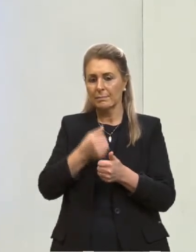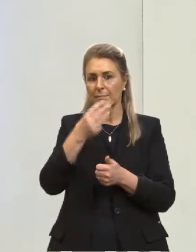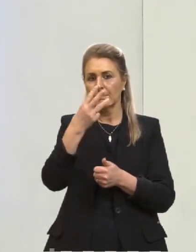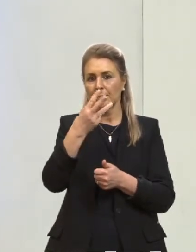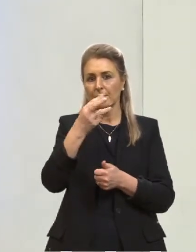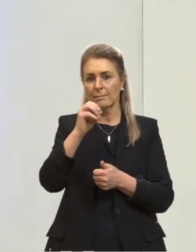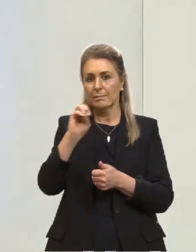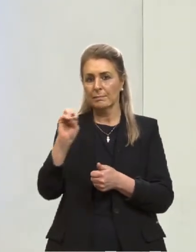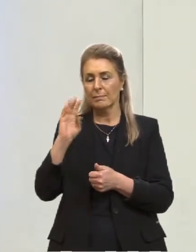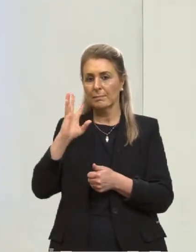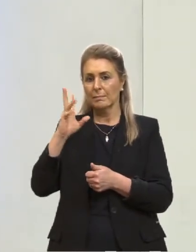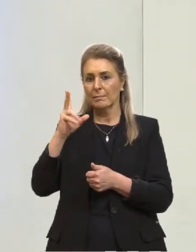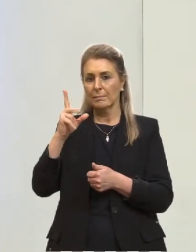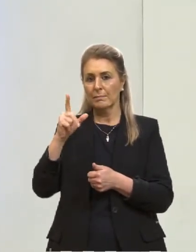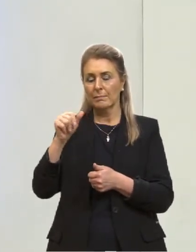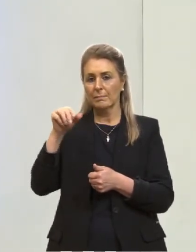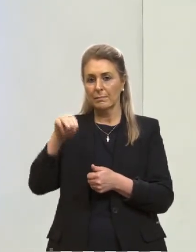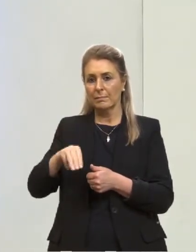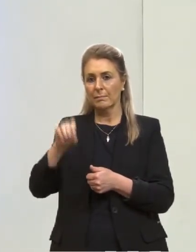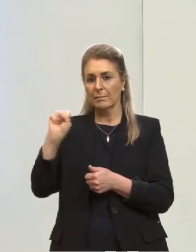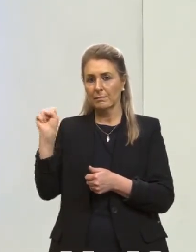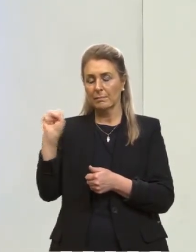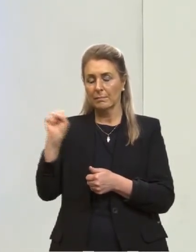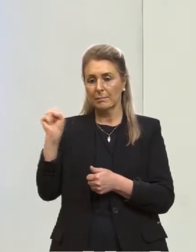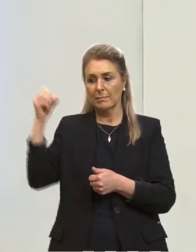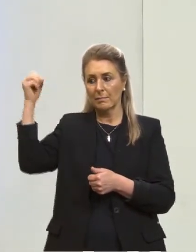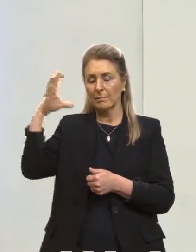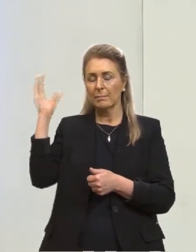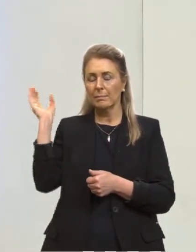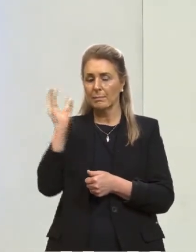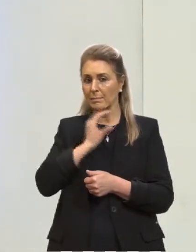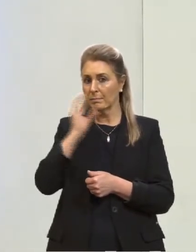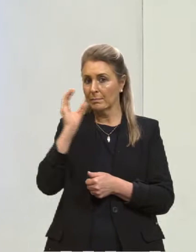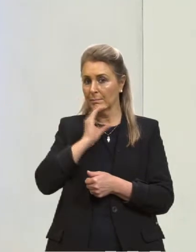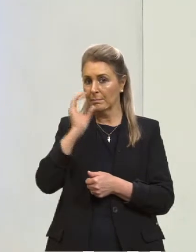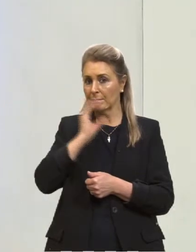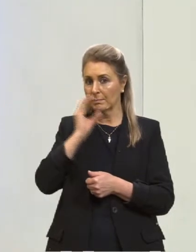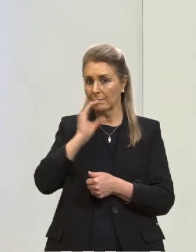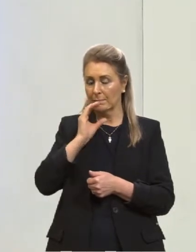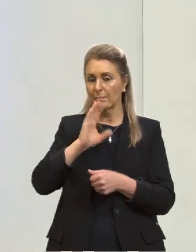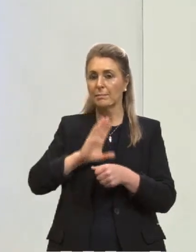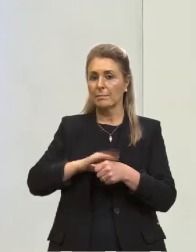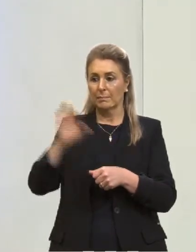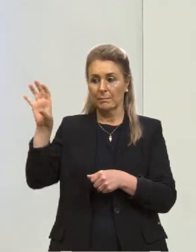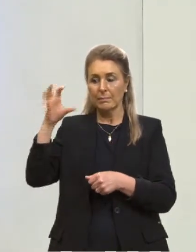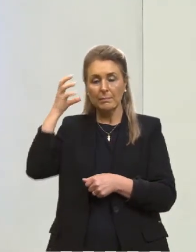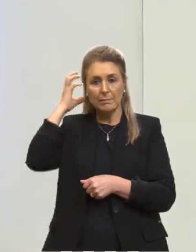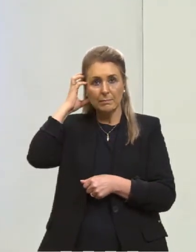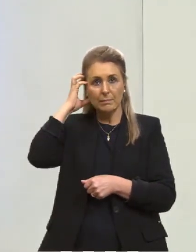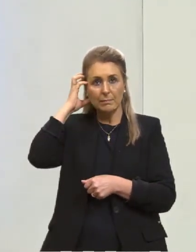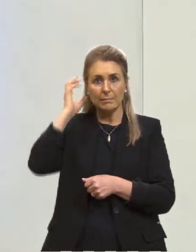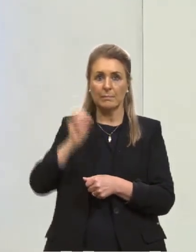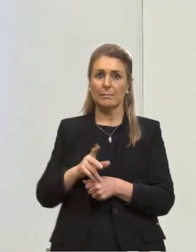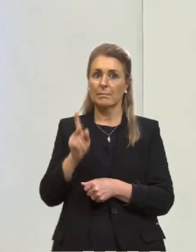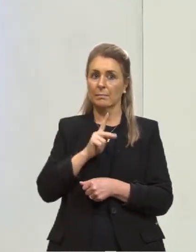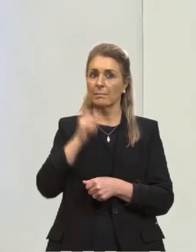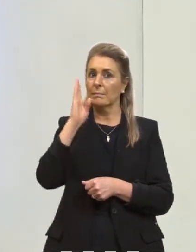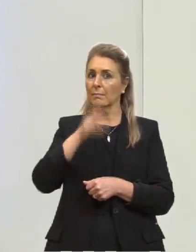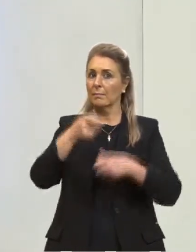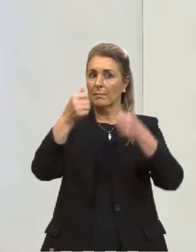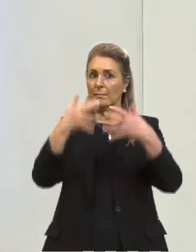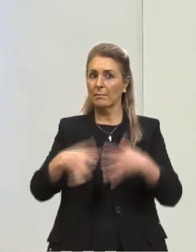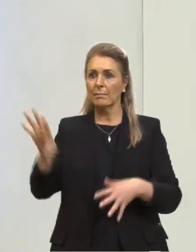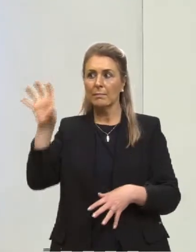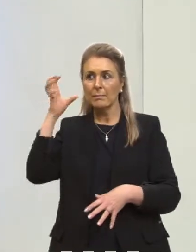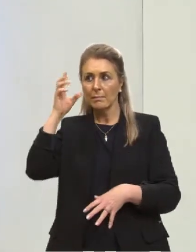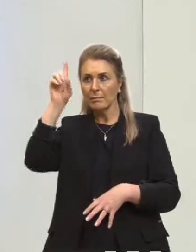300 milhões de metros por segundo. A luz é muito rápida, muito mais rápida que o som. Tanto que eu já falei isso, que a gente escuta